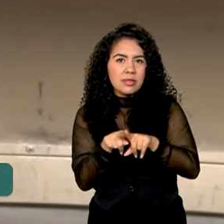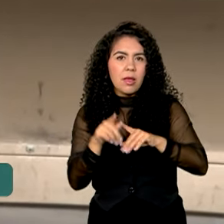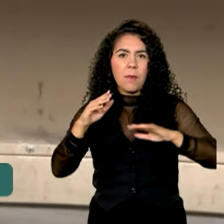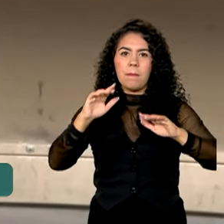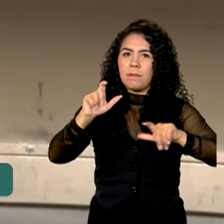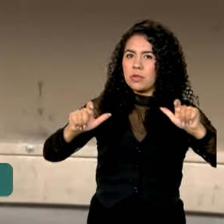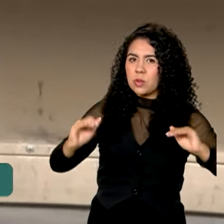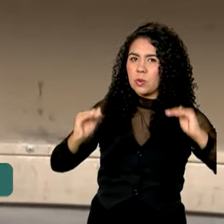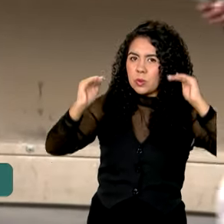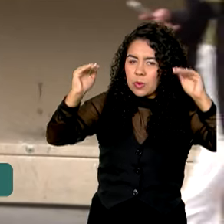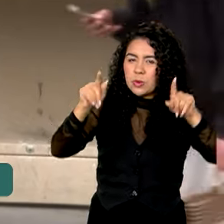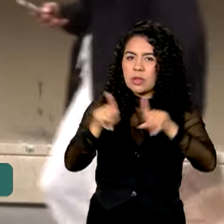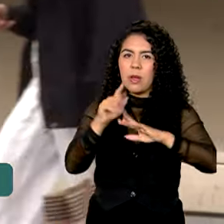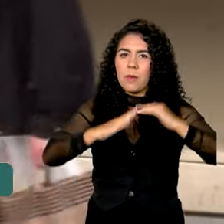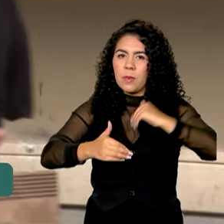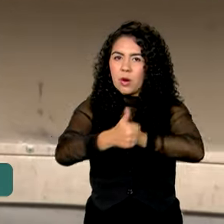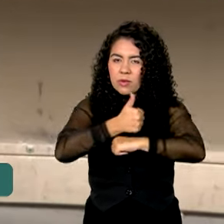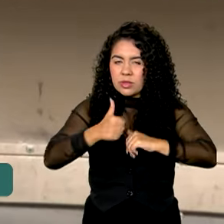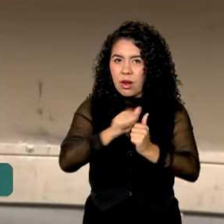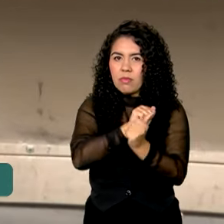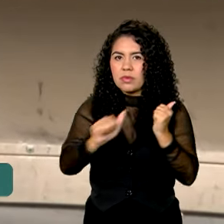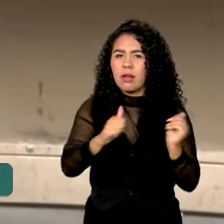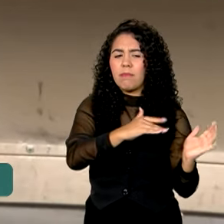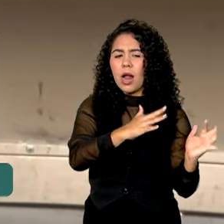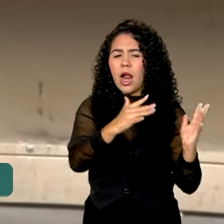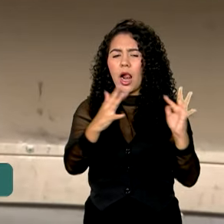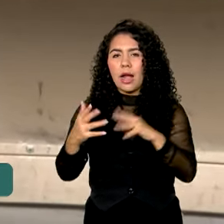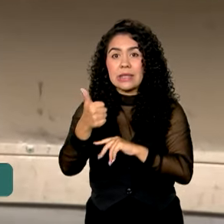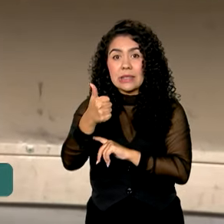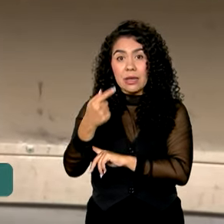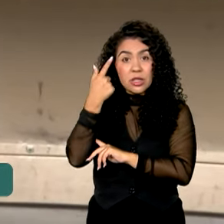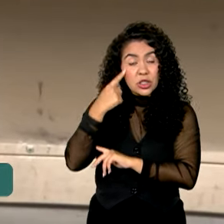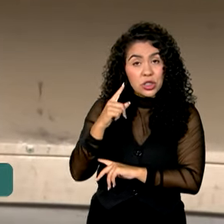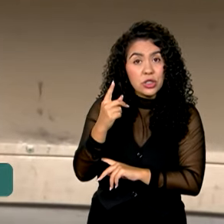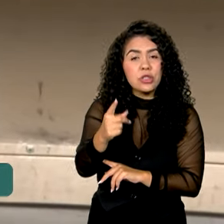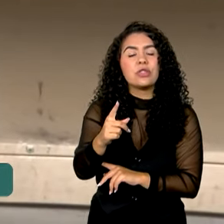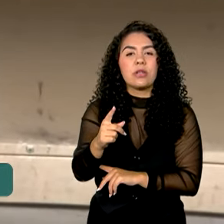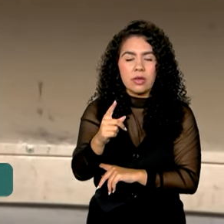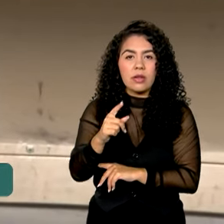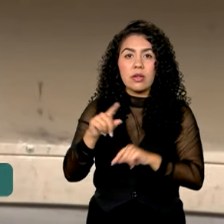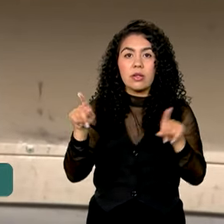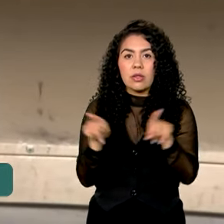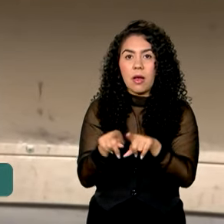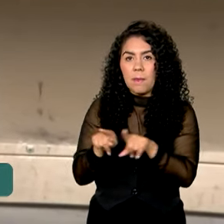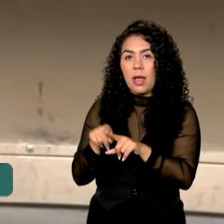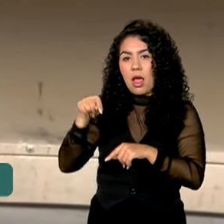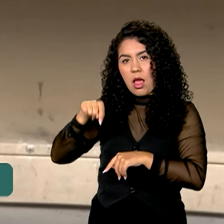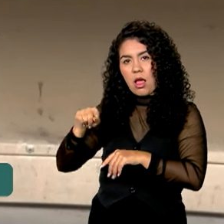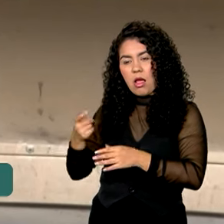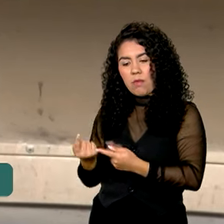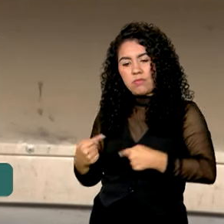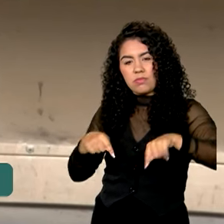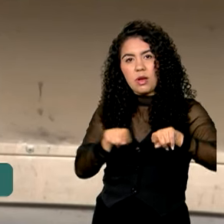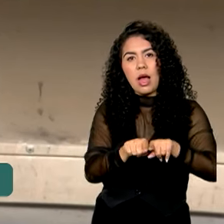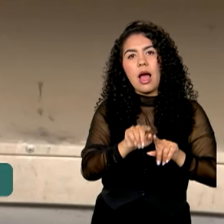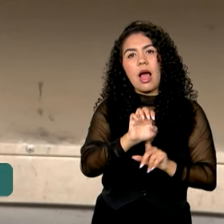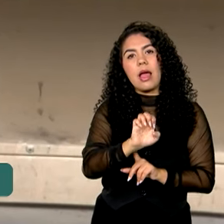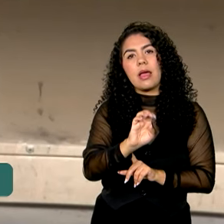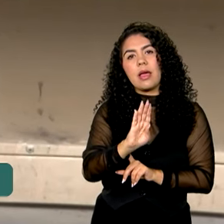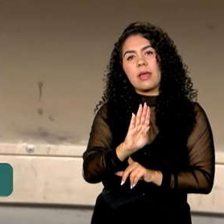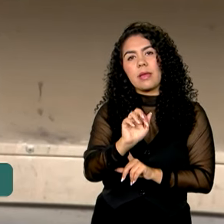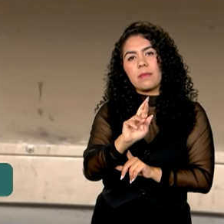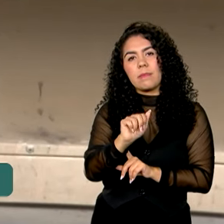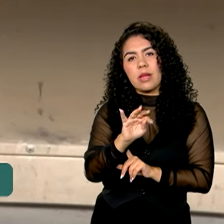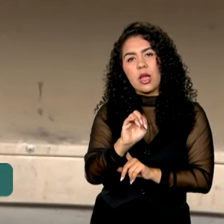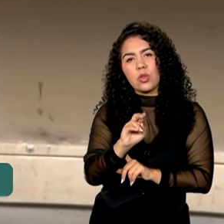17 dias de jogos. A ação do Romité Olímpico do Brasil, em parceria com a Embratur e o Sebrae, também